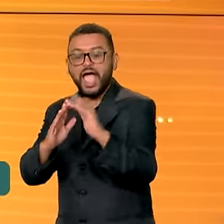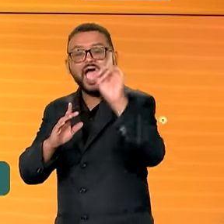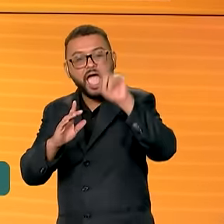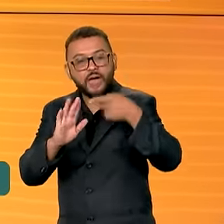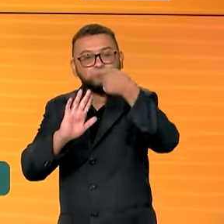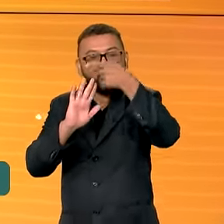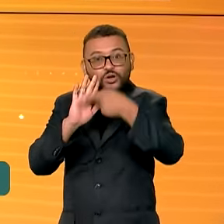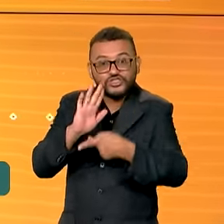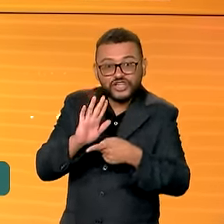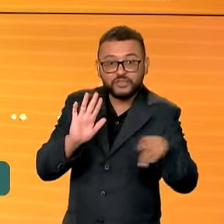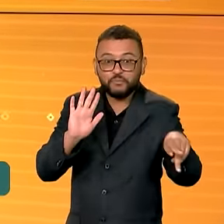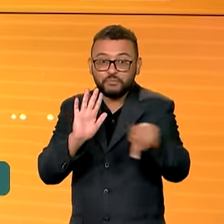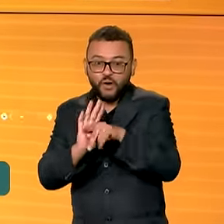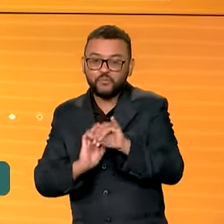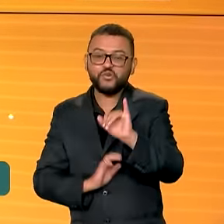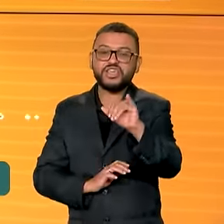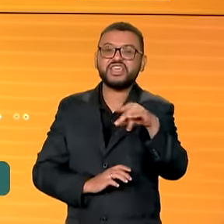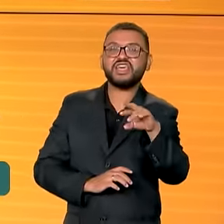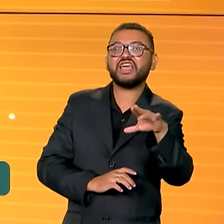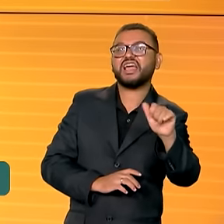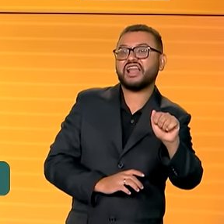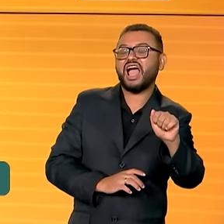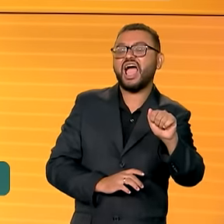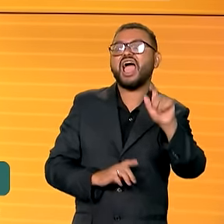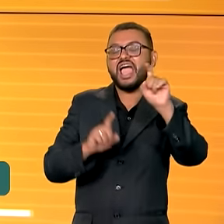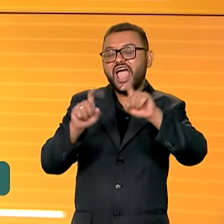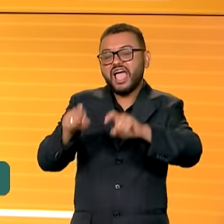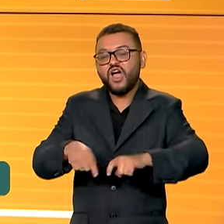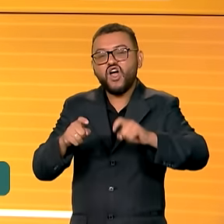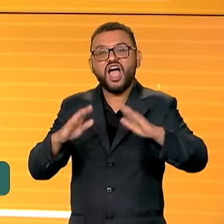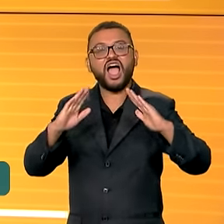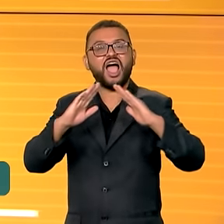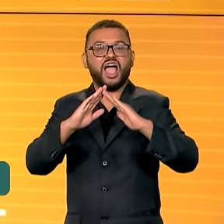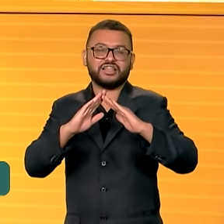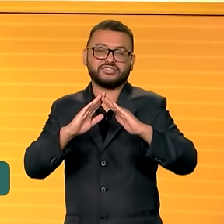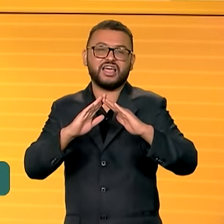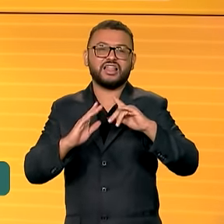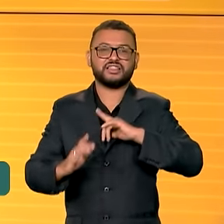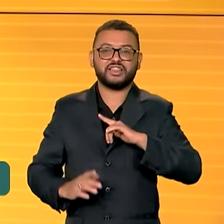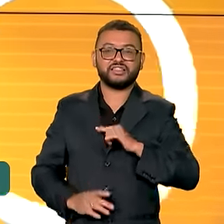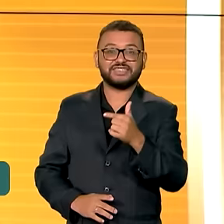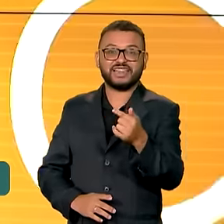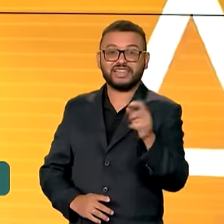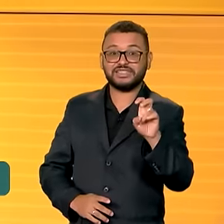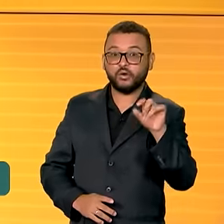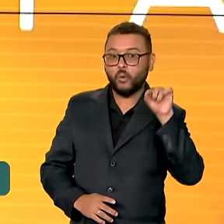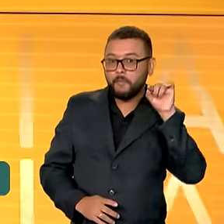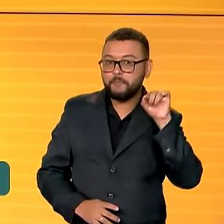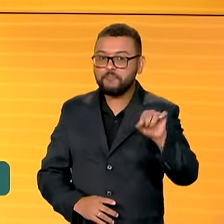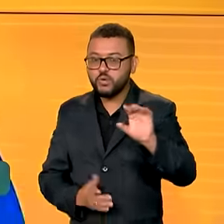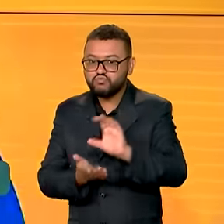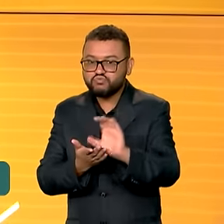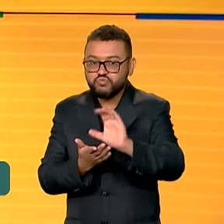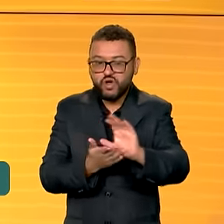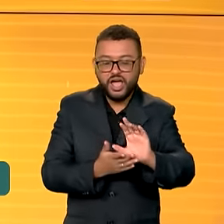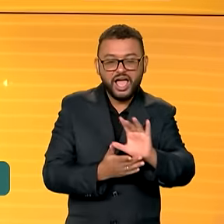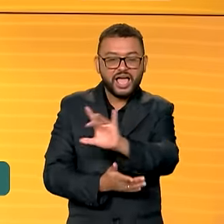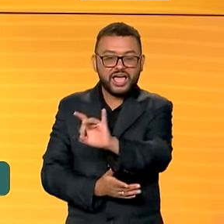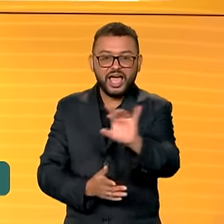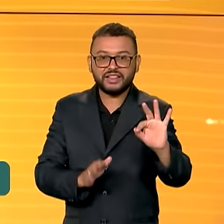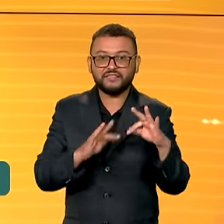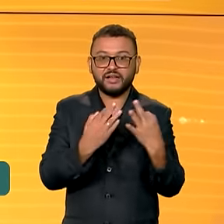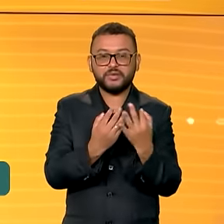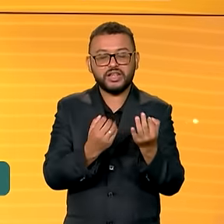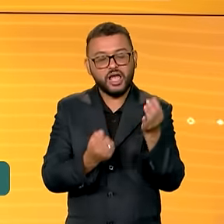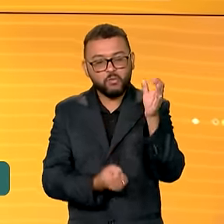projeto piloto do INCRA, Morar Rural. São 75 mil reais para cada família construir uma